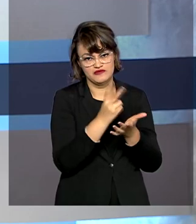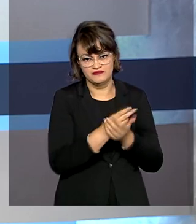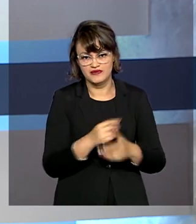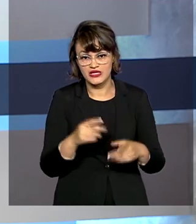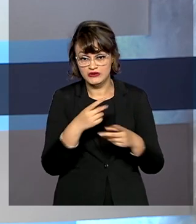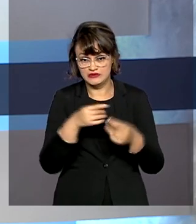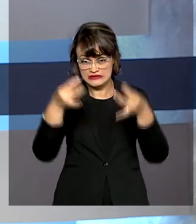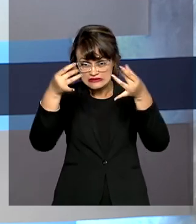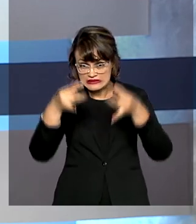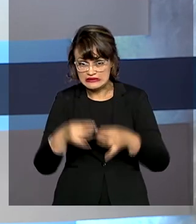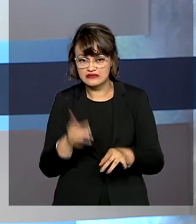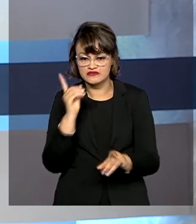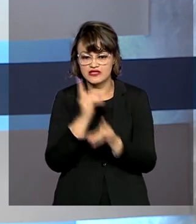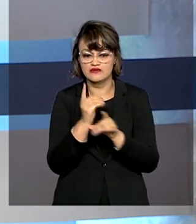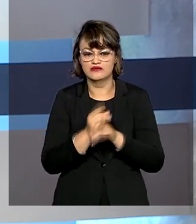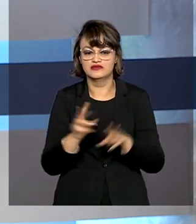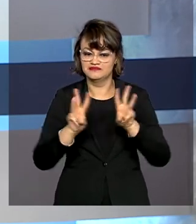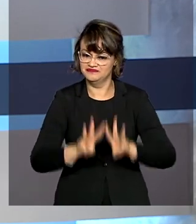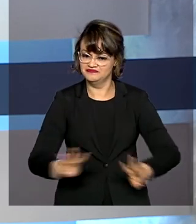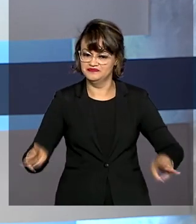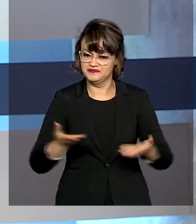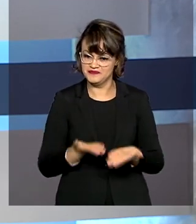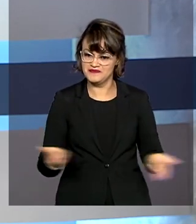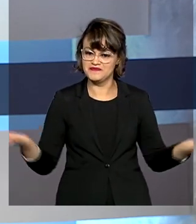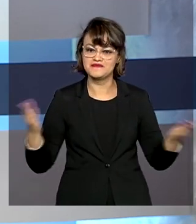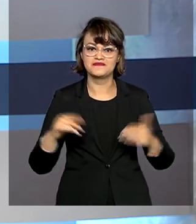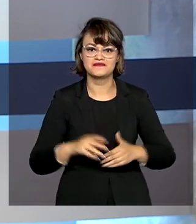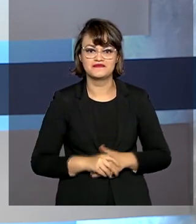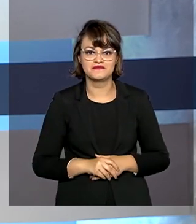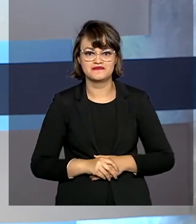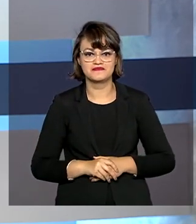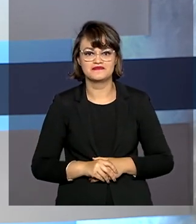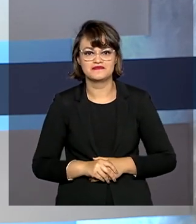detalhes estão em fgts.caixa.gov.br.